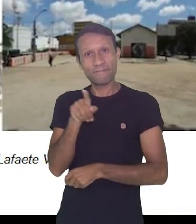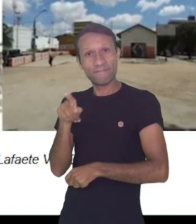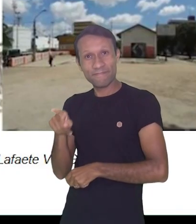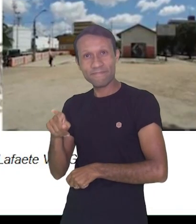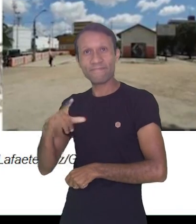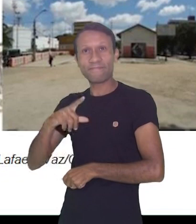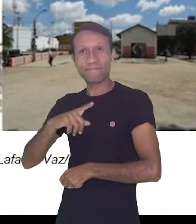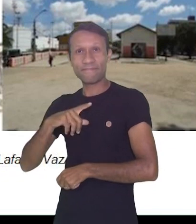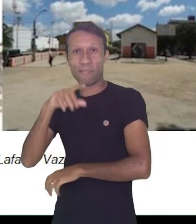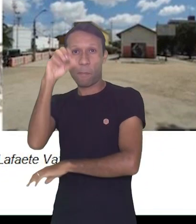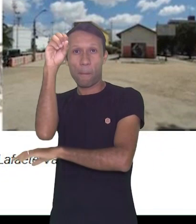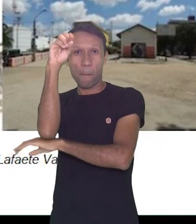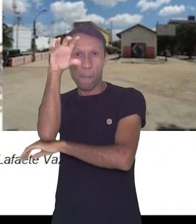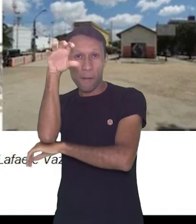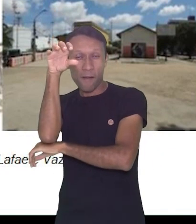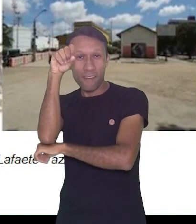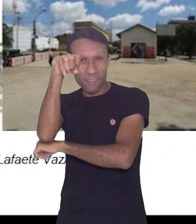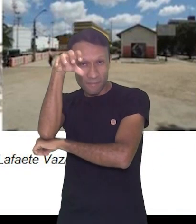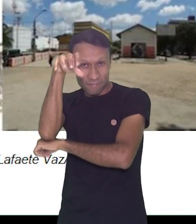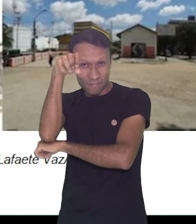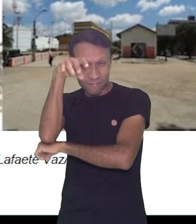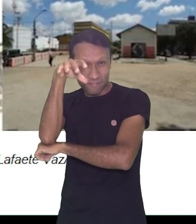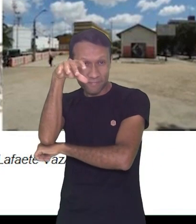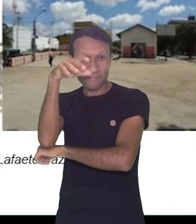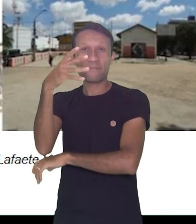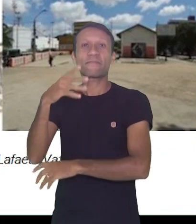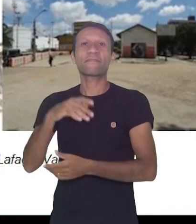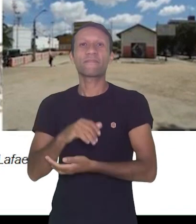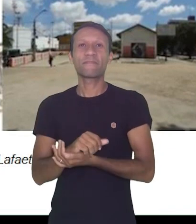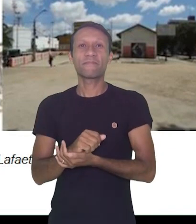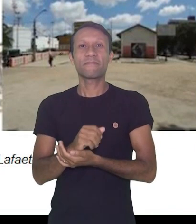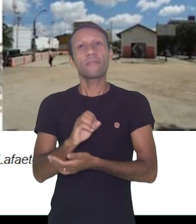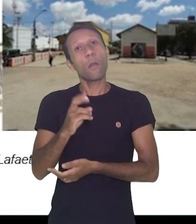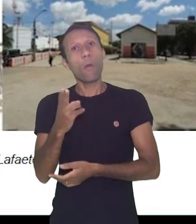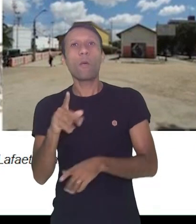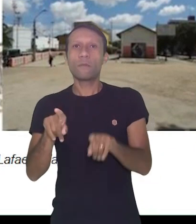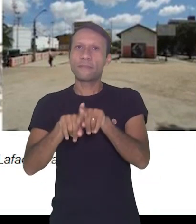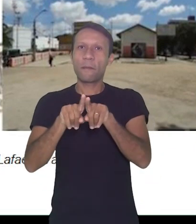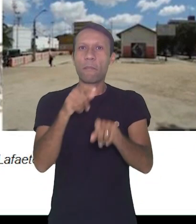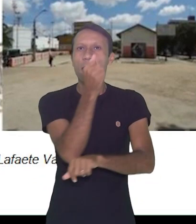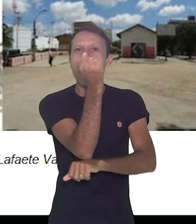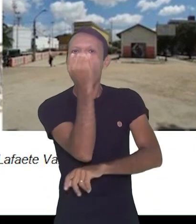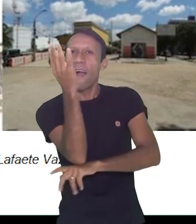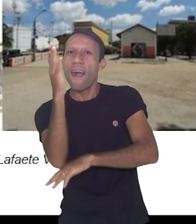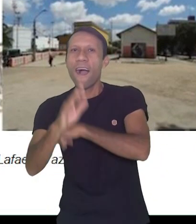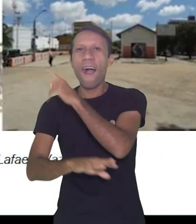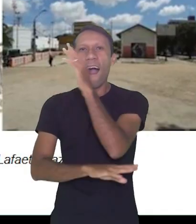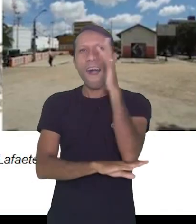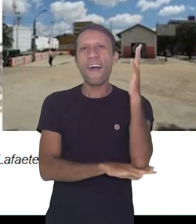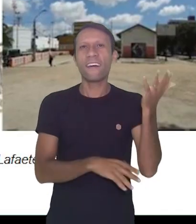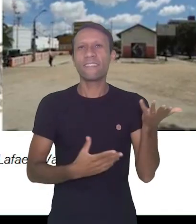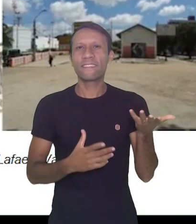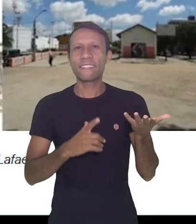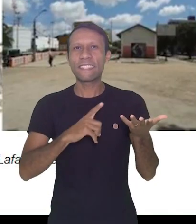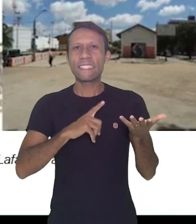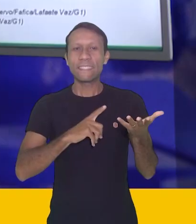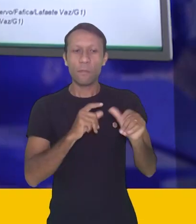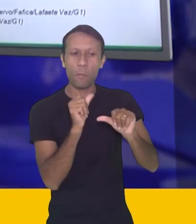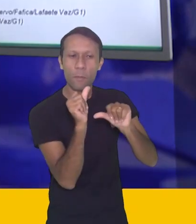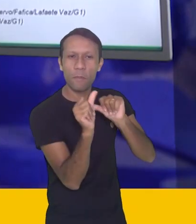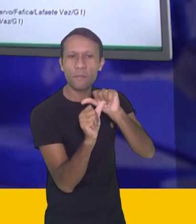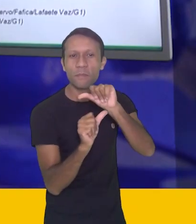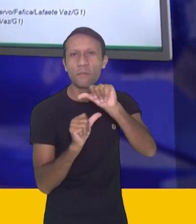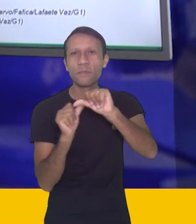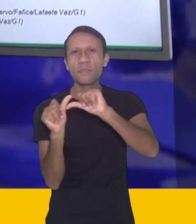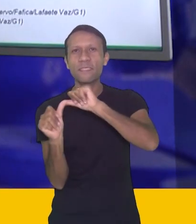postes, aqui nós temos árvores que foram retiradas, para falar a verdade. Há uma mudança